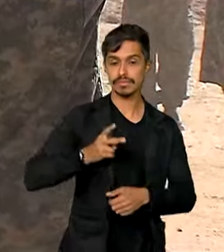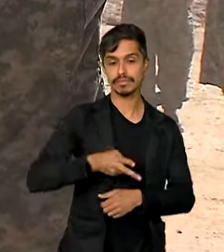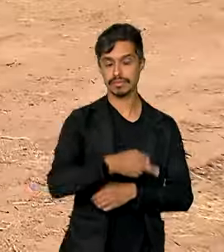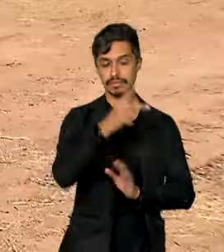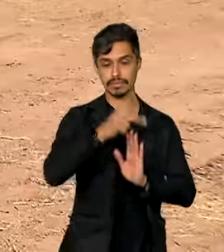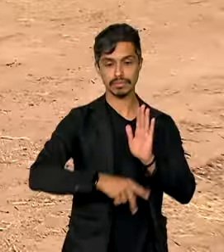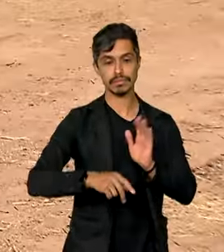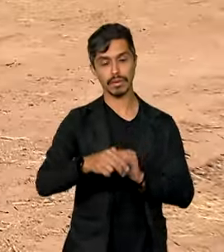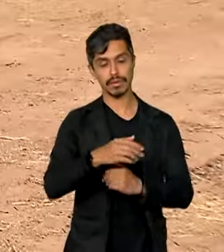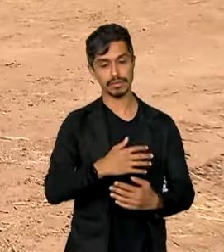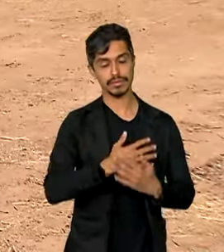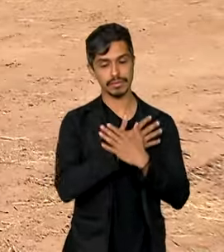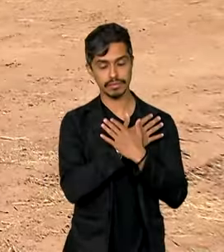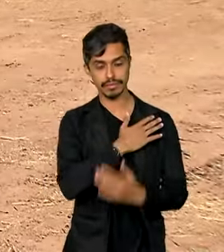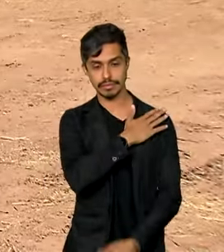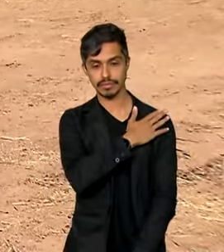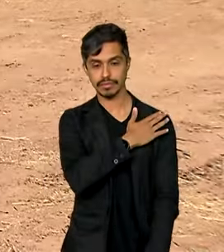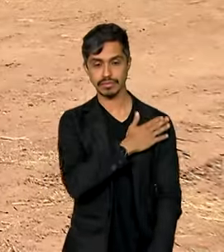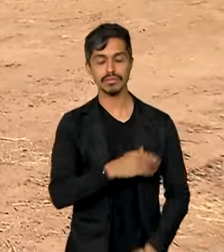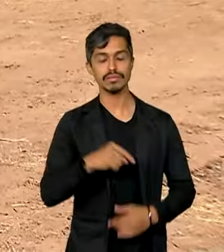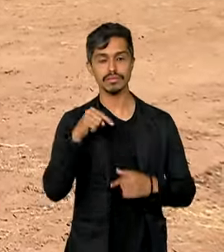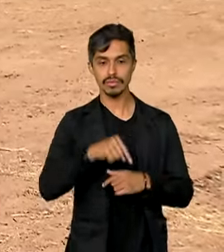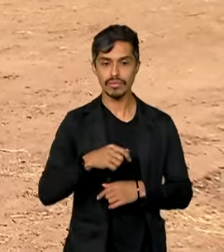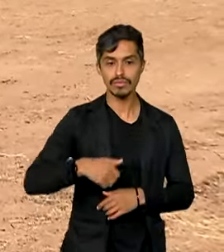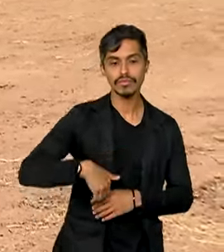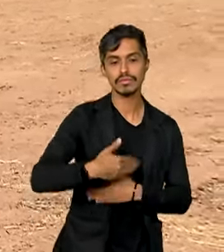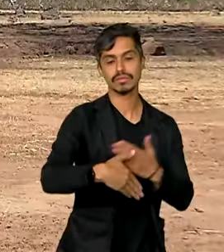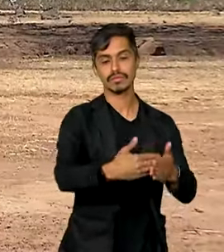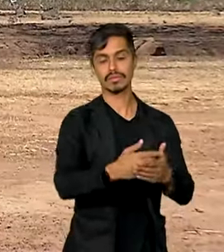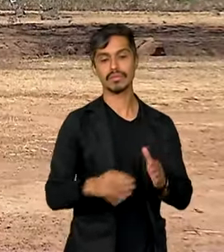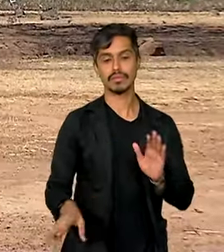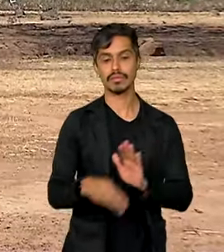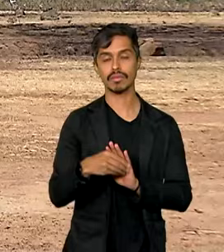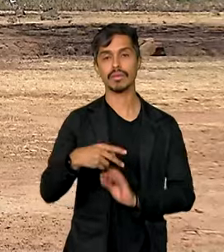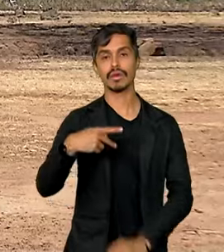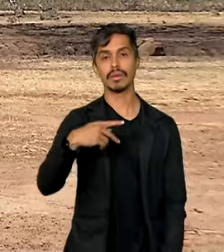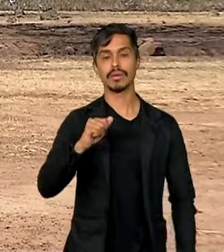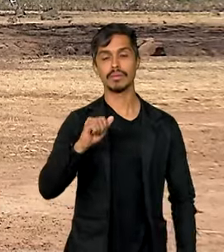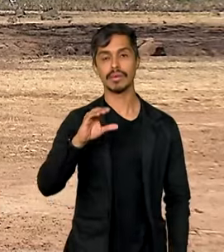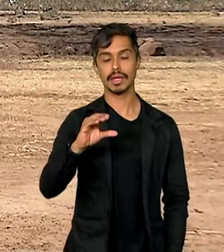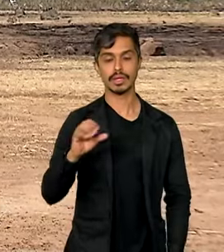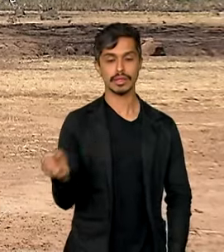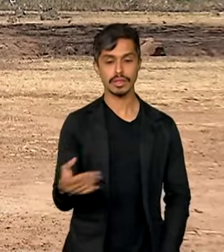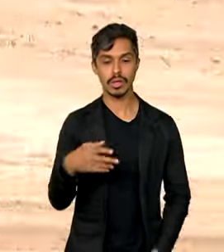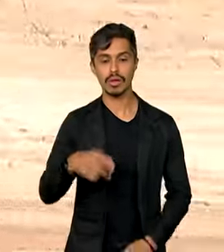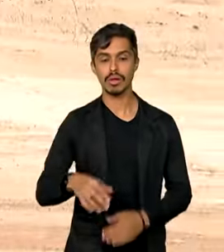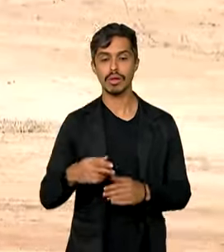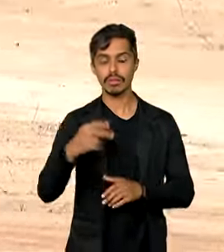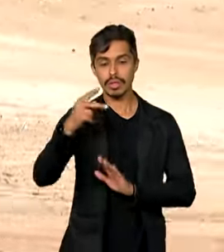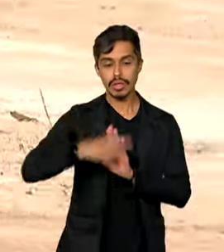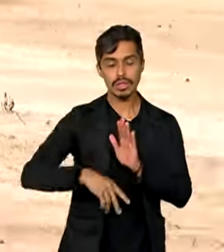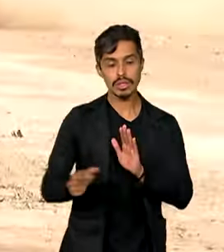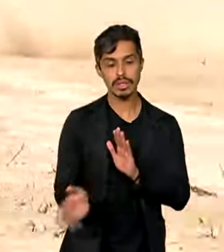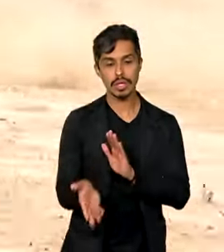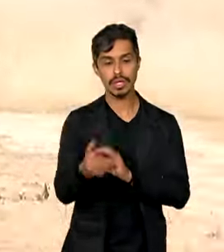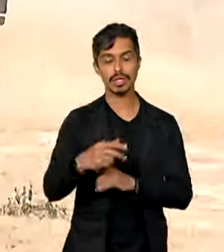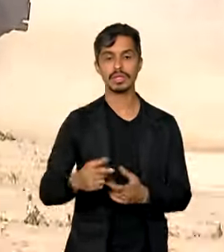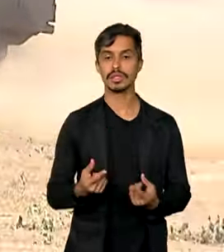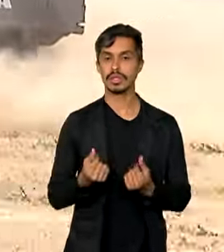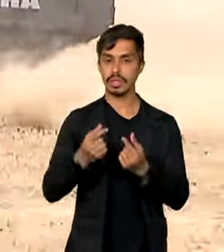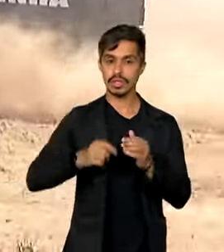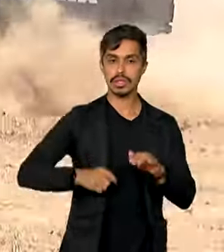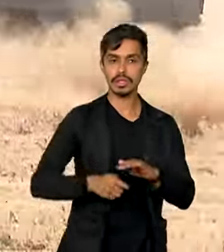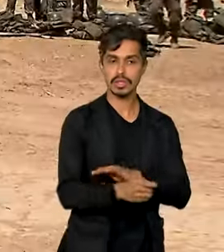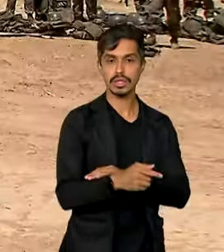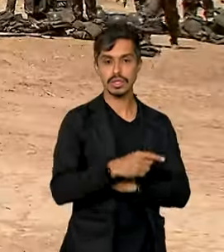militares no país, o governo federal incluiu no novo PAC, o Programa de Aceleração do Crescimento, recursos para investimento